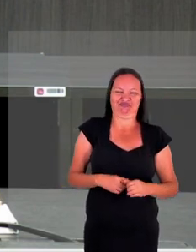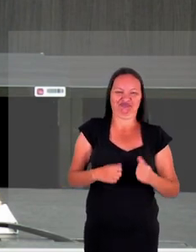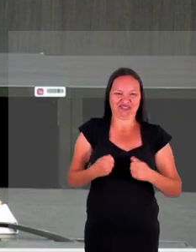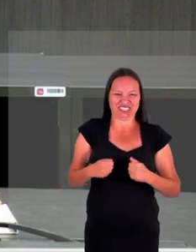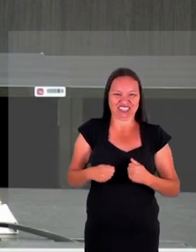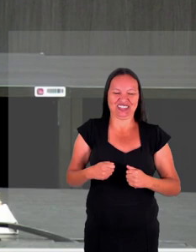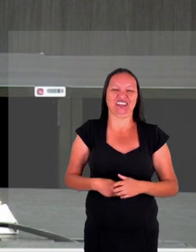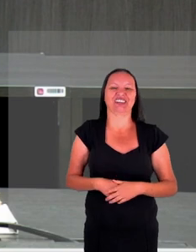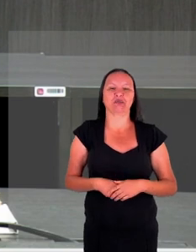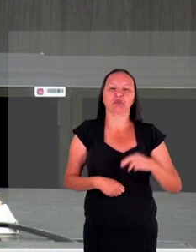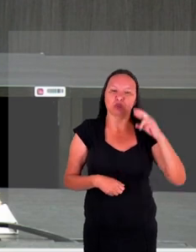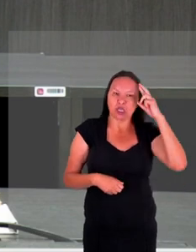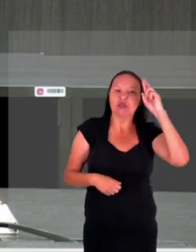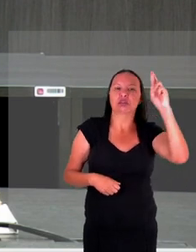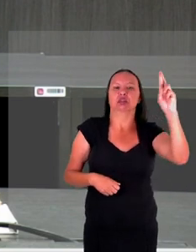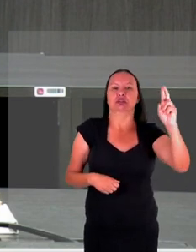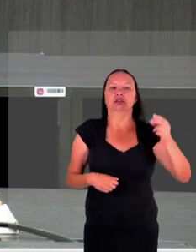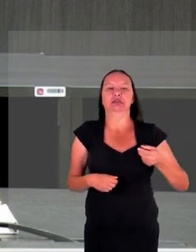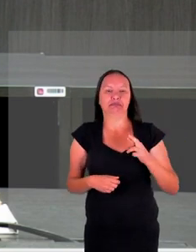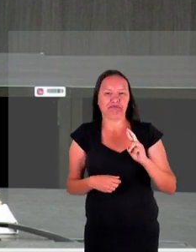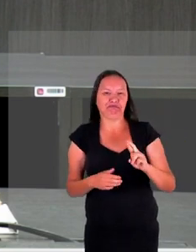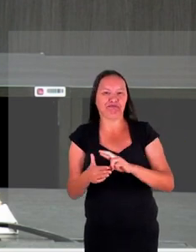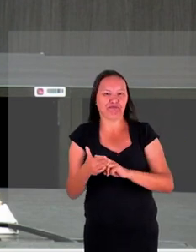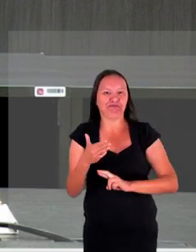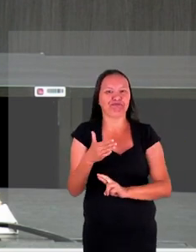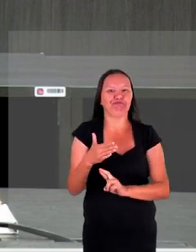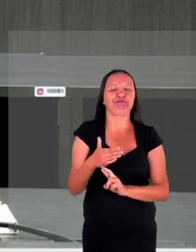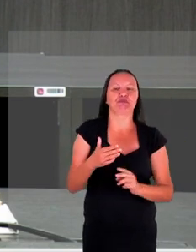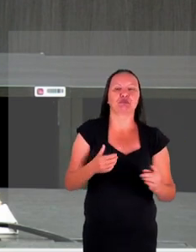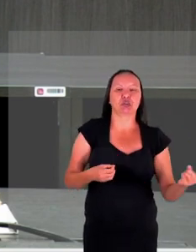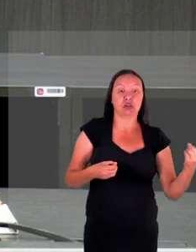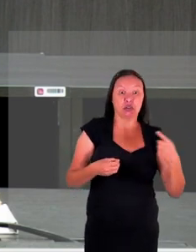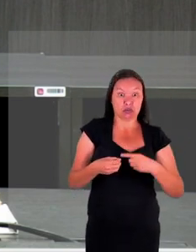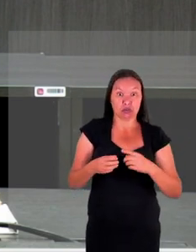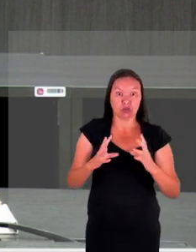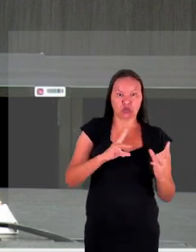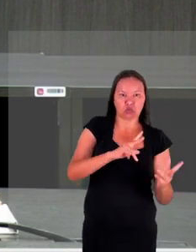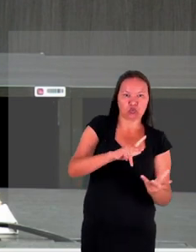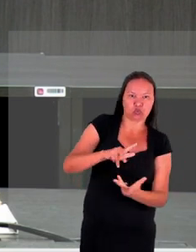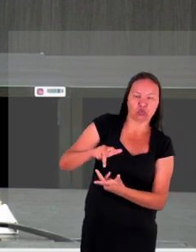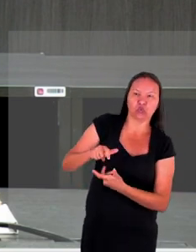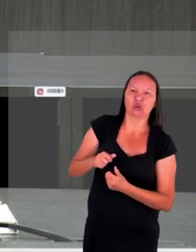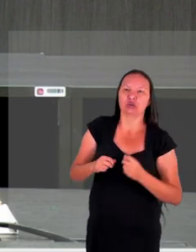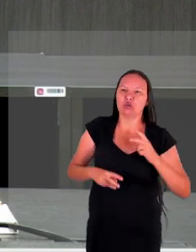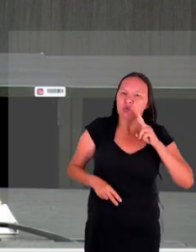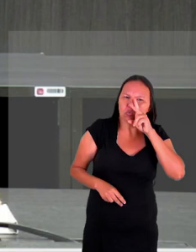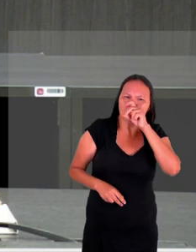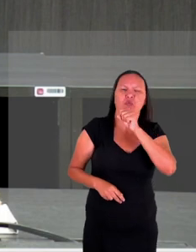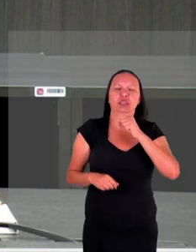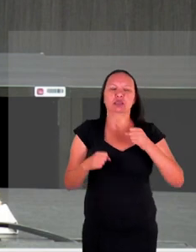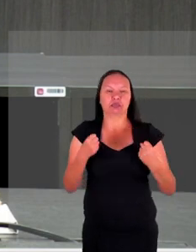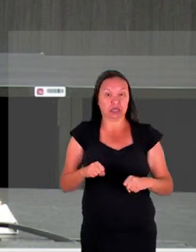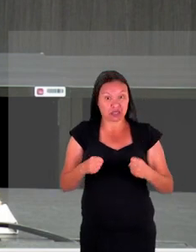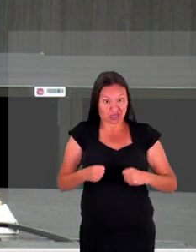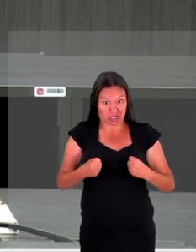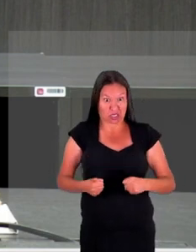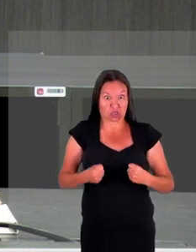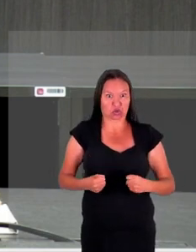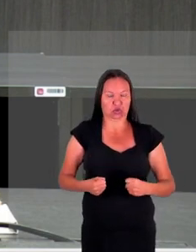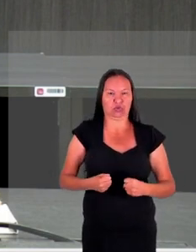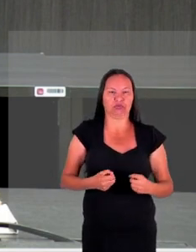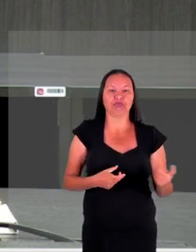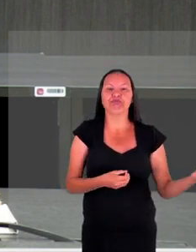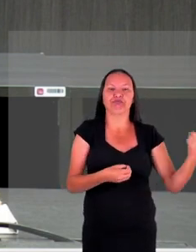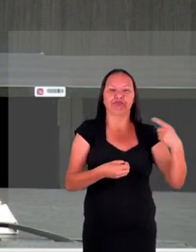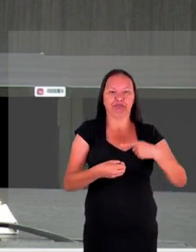relatos são relatos voltados ao mundo fático e relatos fortes mas necessários para